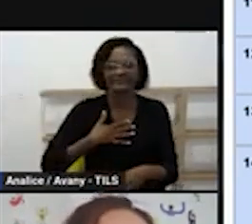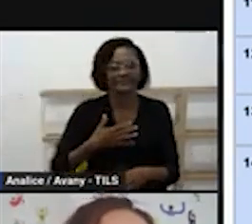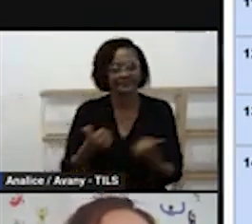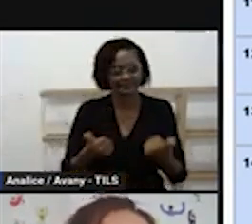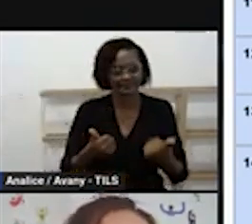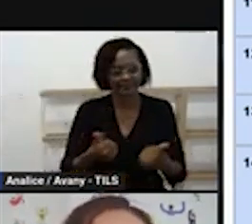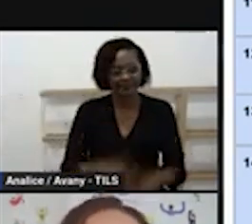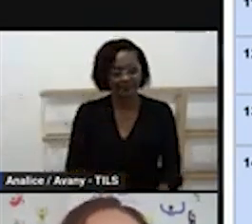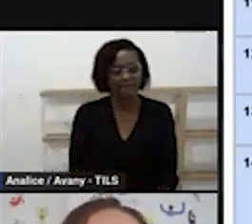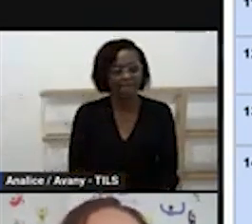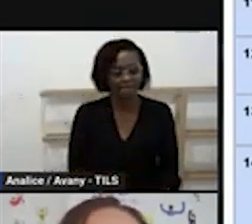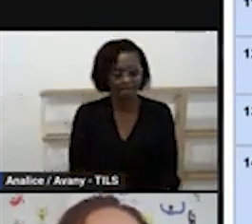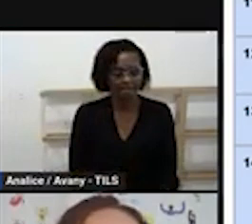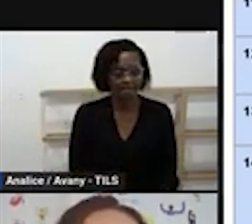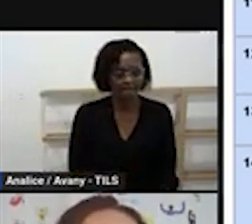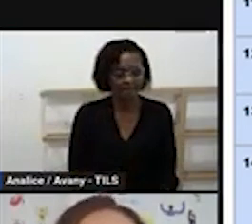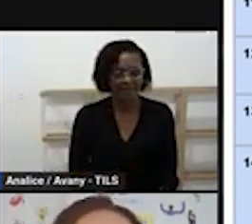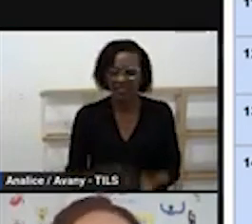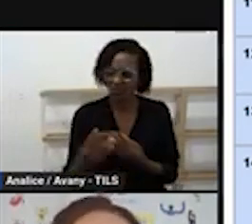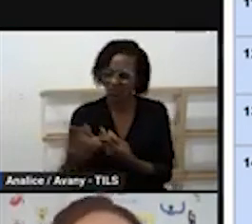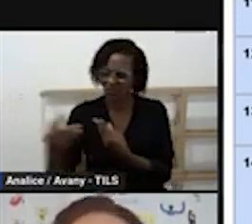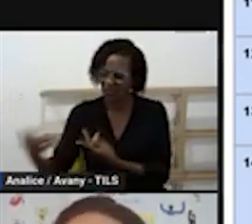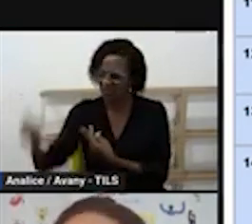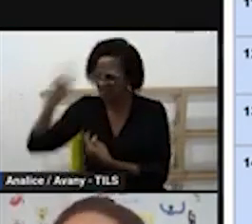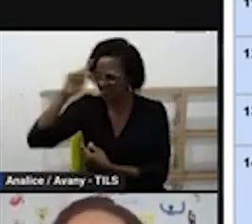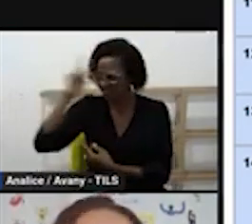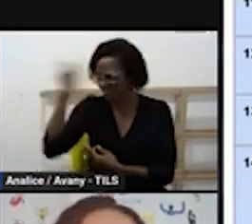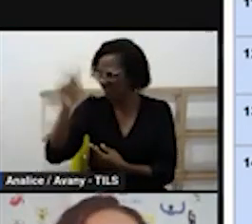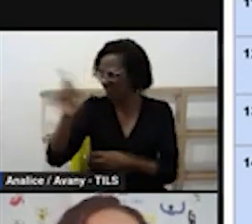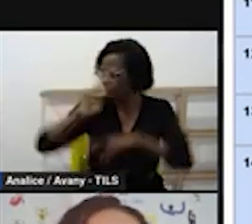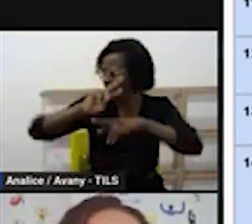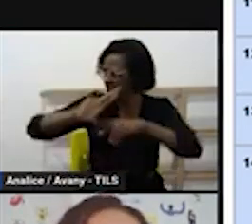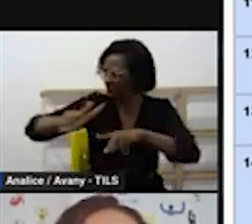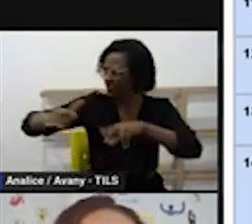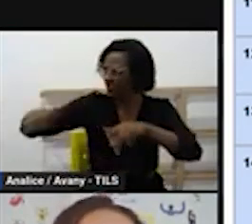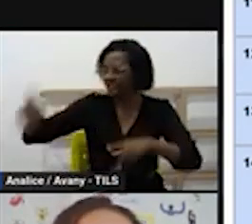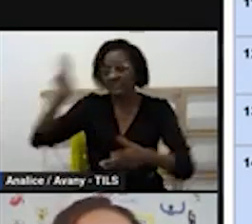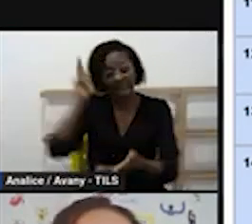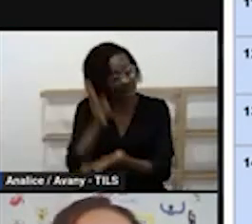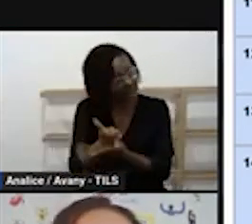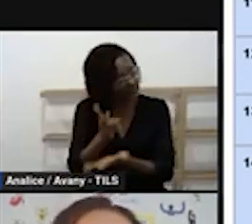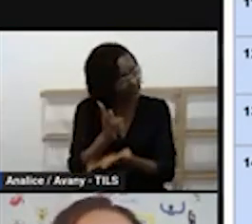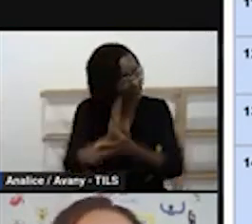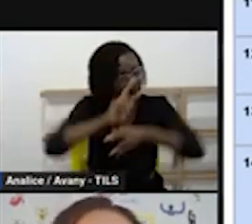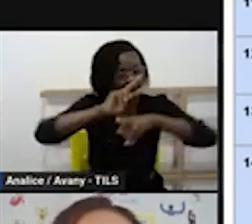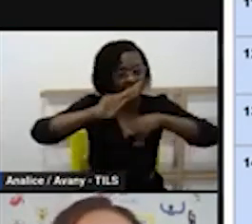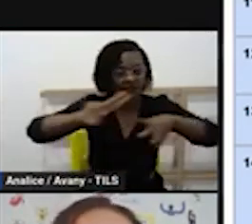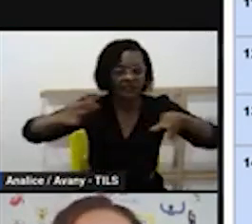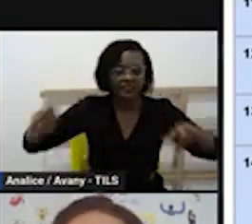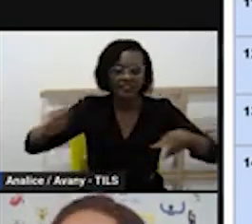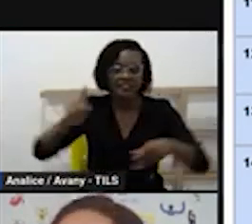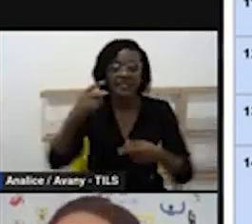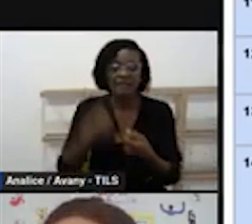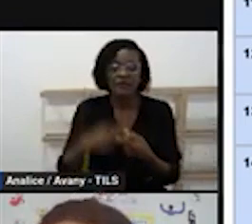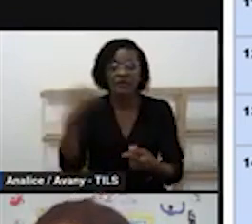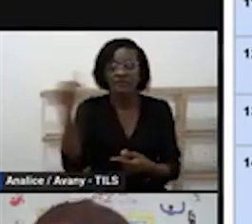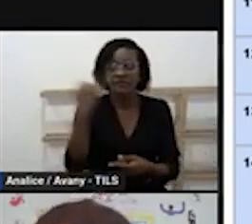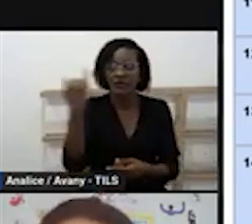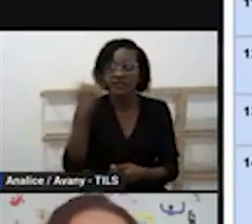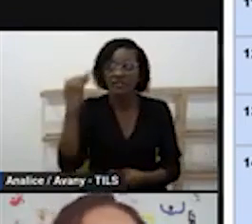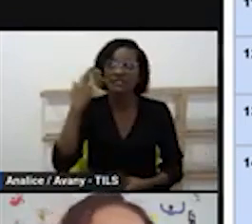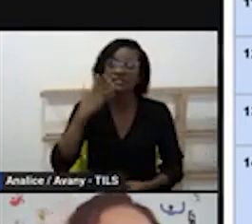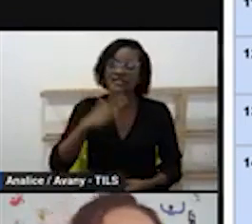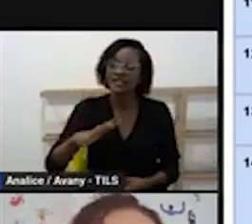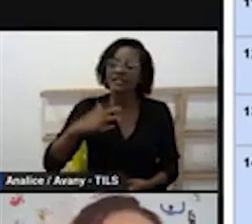todas as mesas com massa não aí fica a critério de vocês mas é é uma é importante você ressaltar